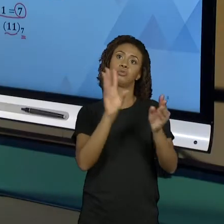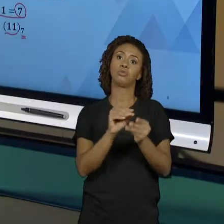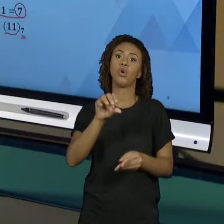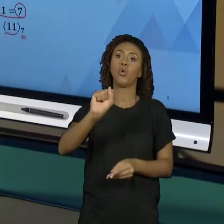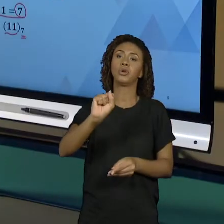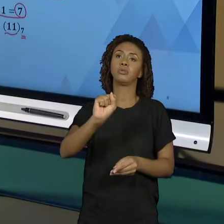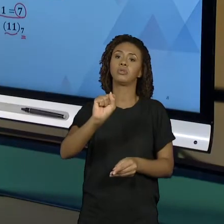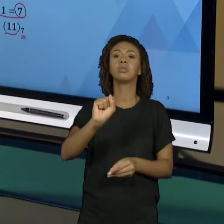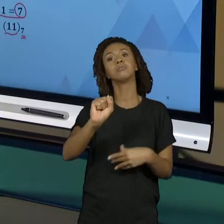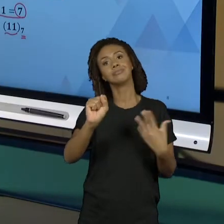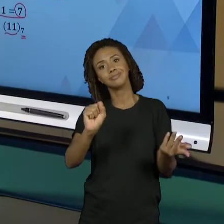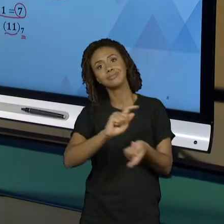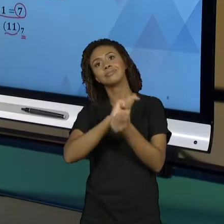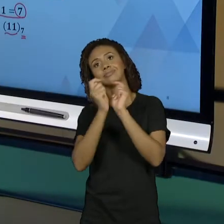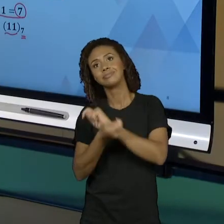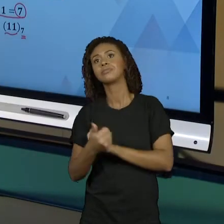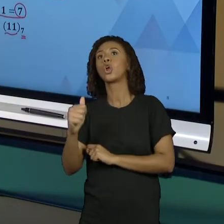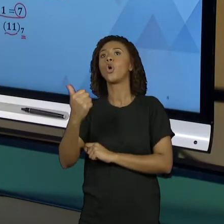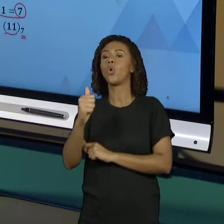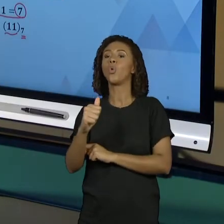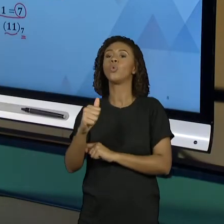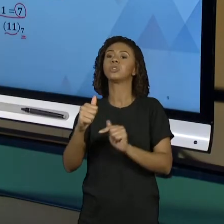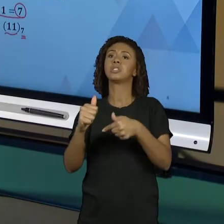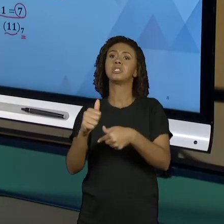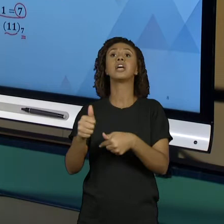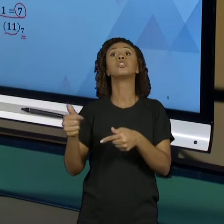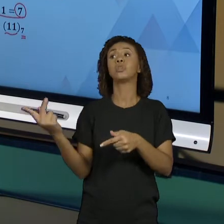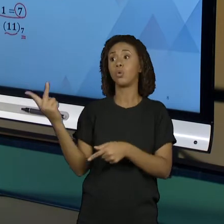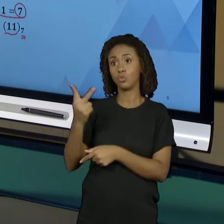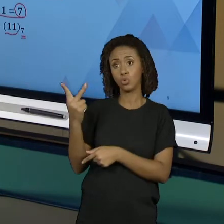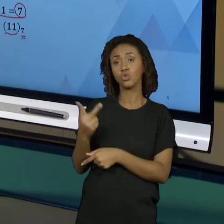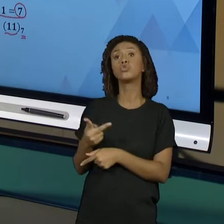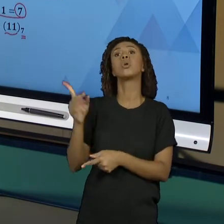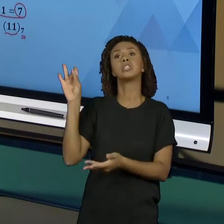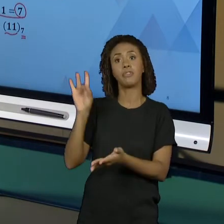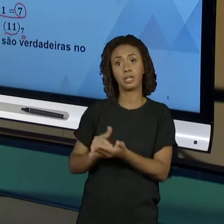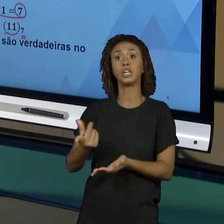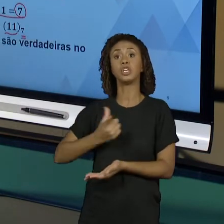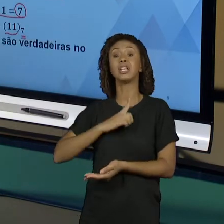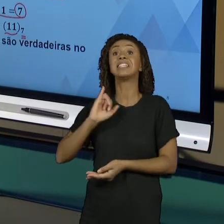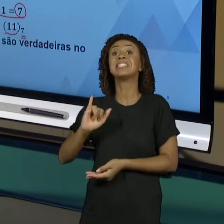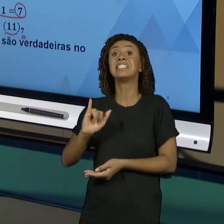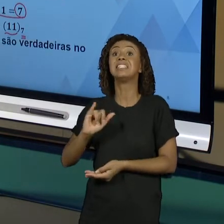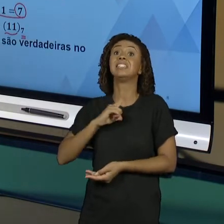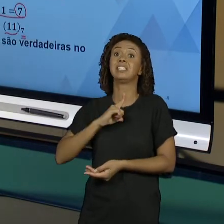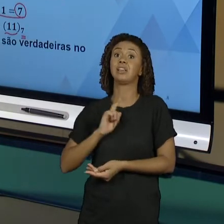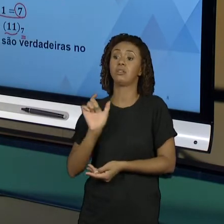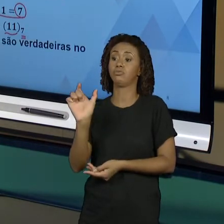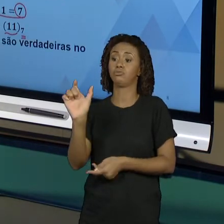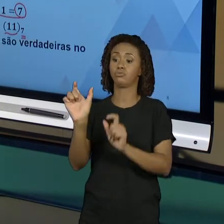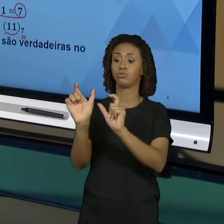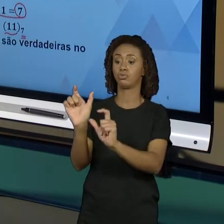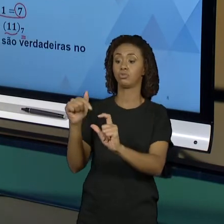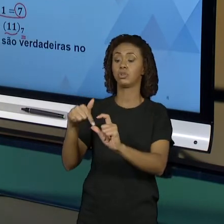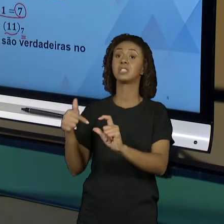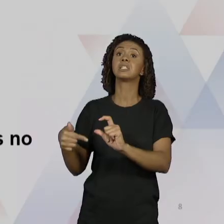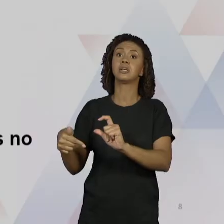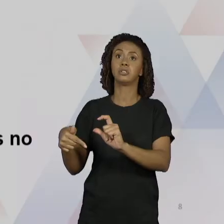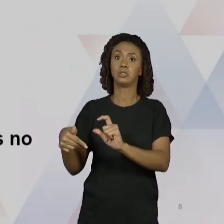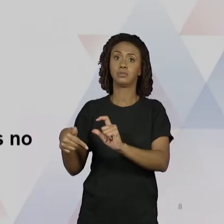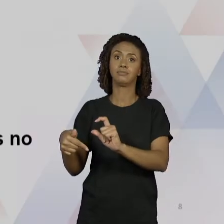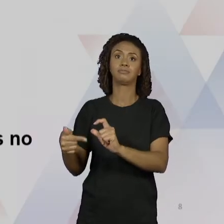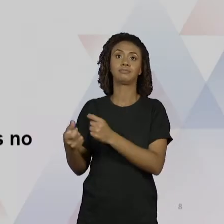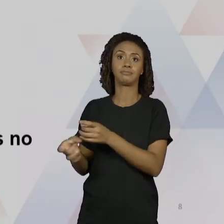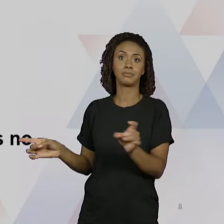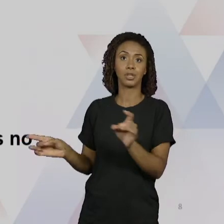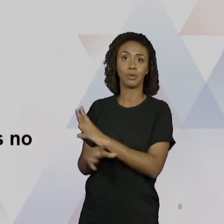operações, uma vez que 7 é maior que 6, são verdadeiras em que base? Na base 7. Tá? Então, está aí